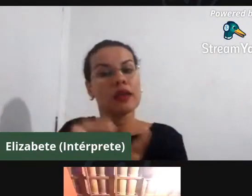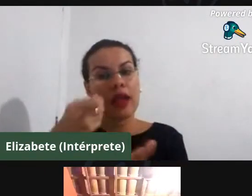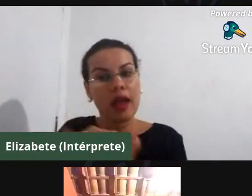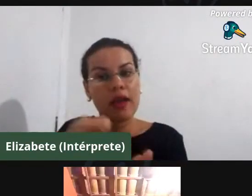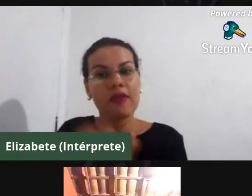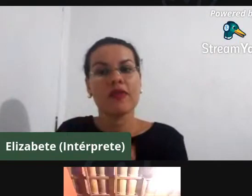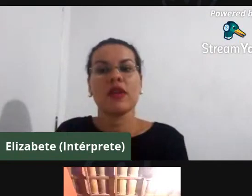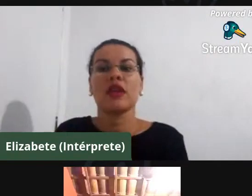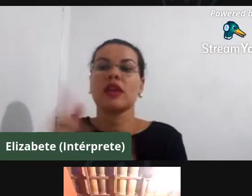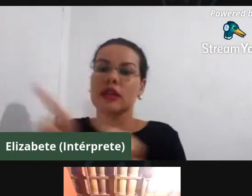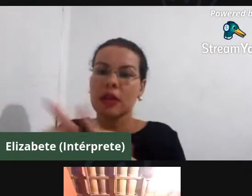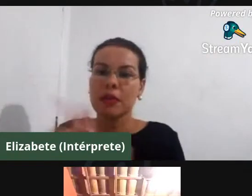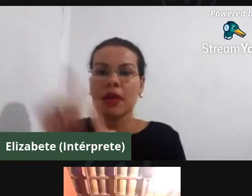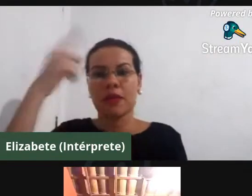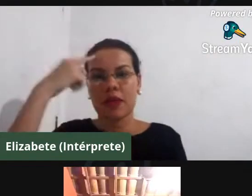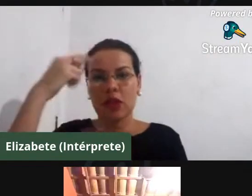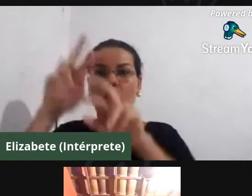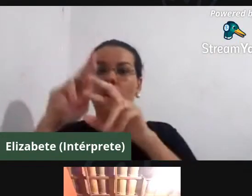coletivas.